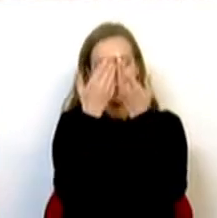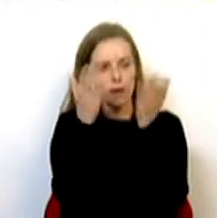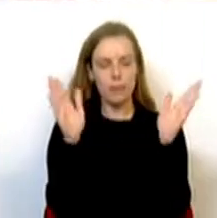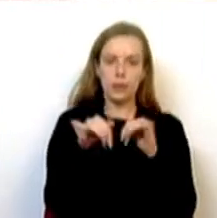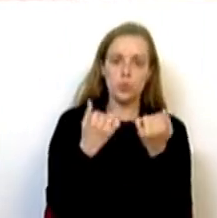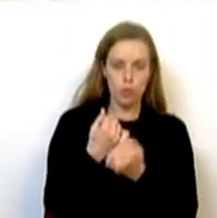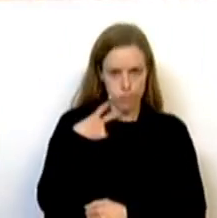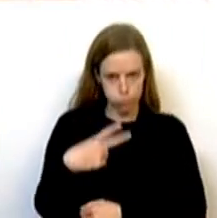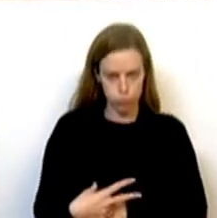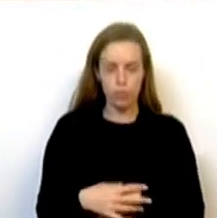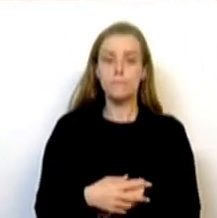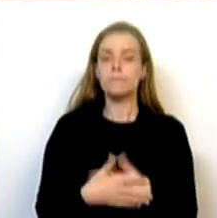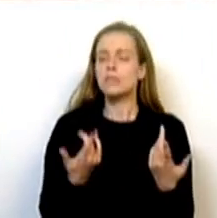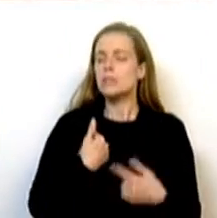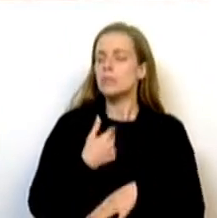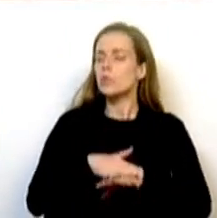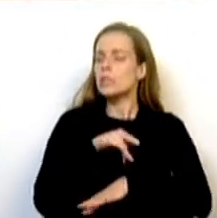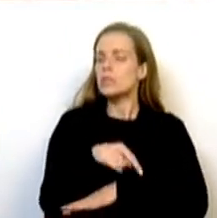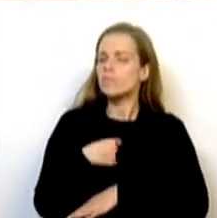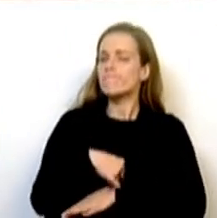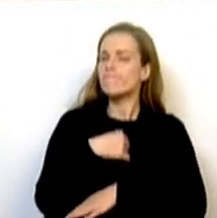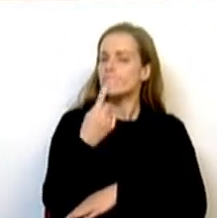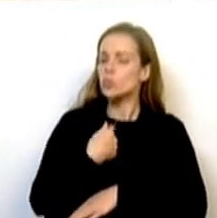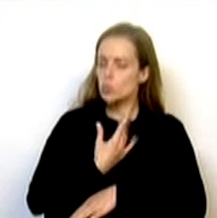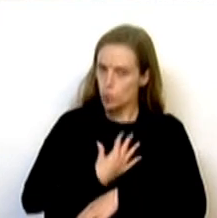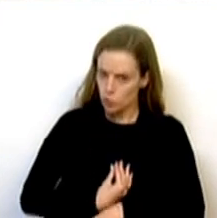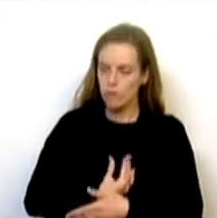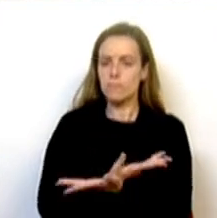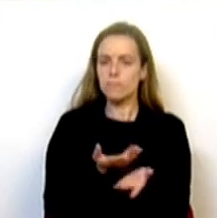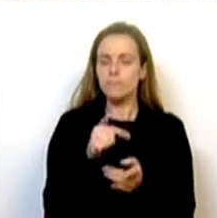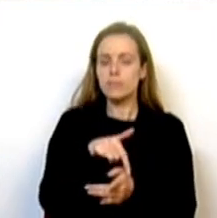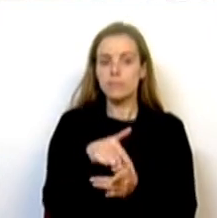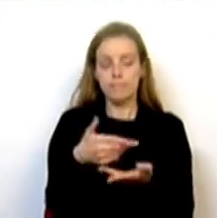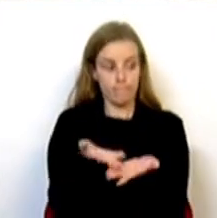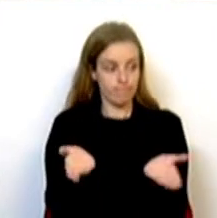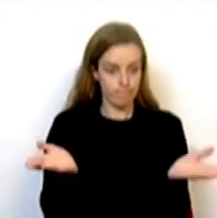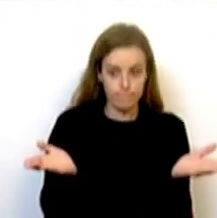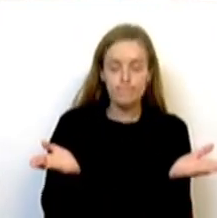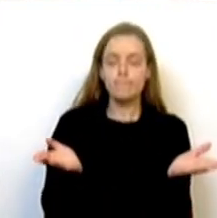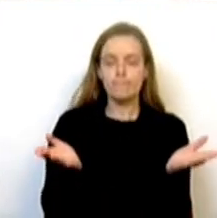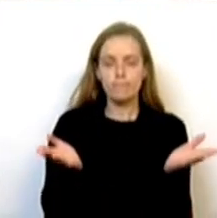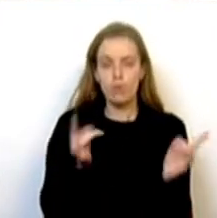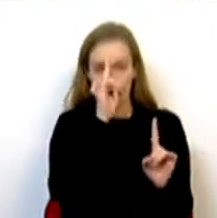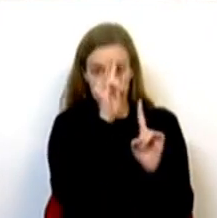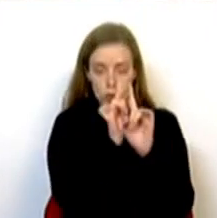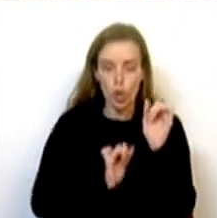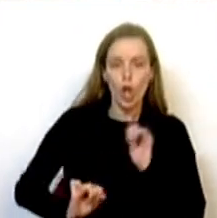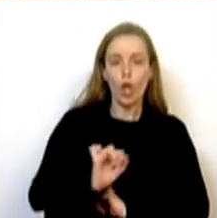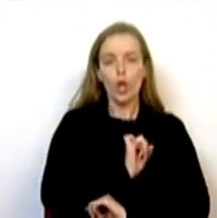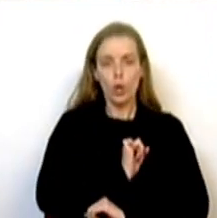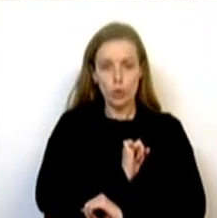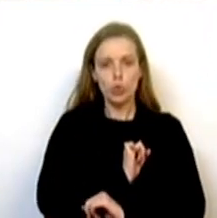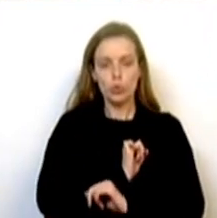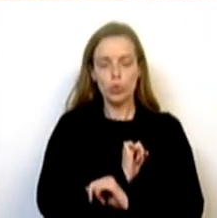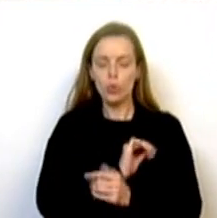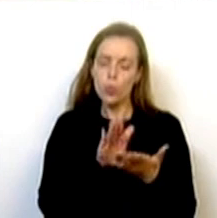portuguesa. E é por isso que eu gostaria de dizer hoje desta bancada que é nosso propósito poder continuar